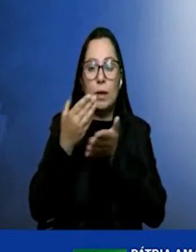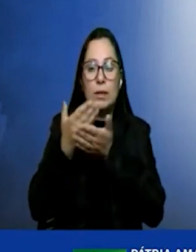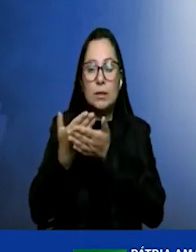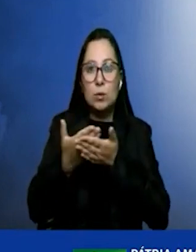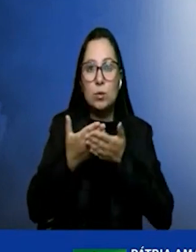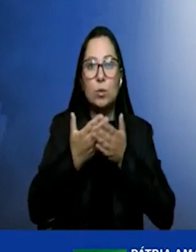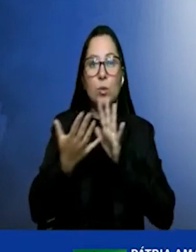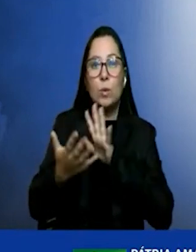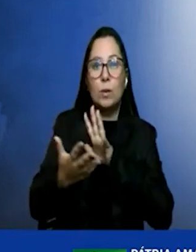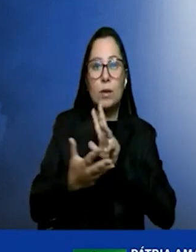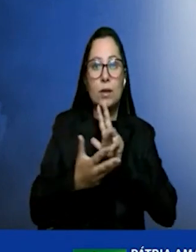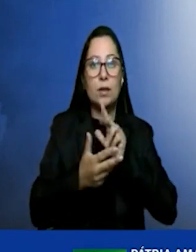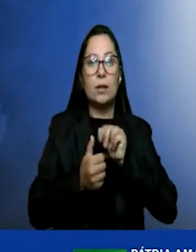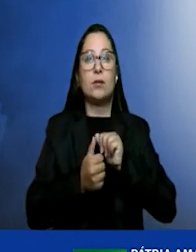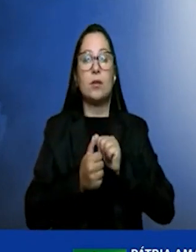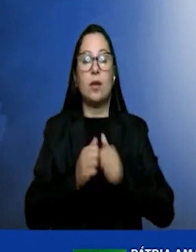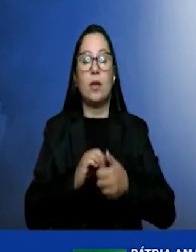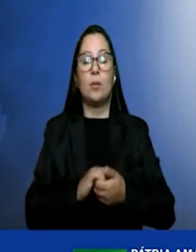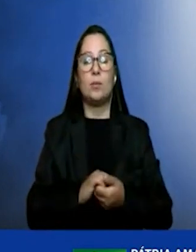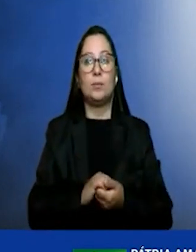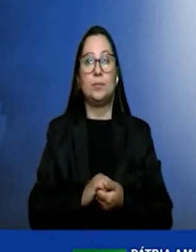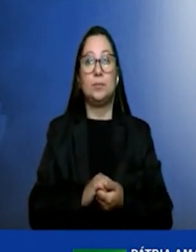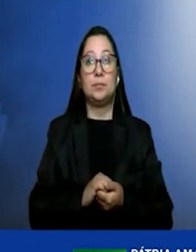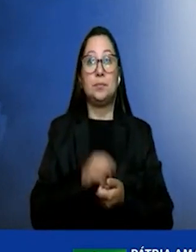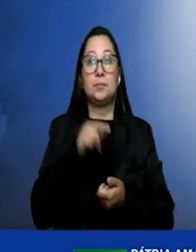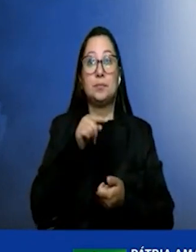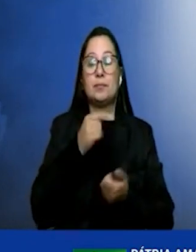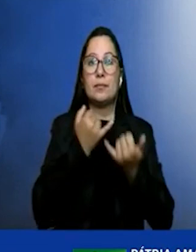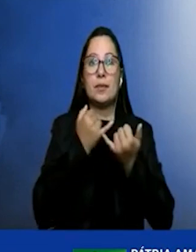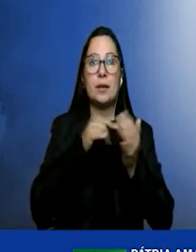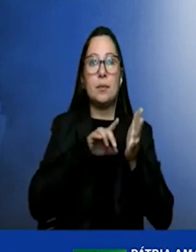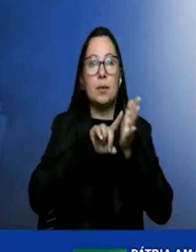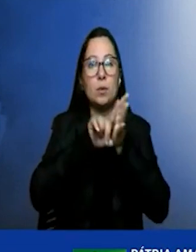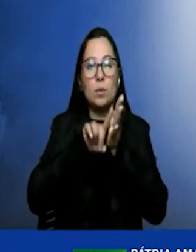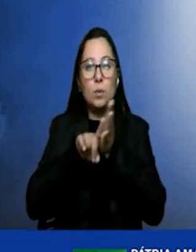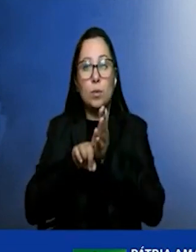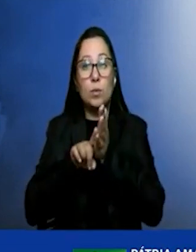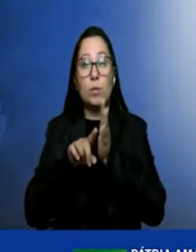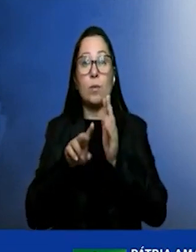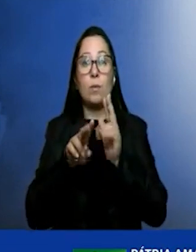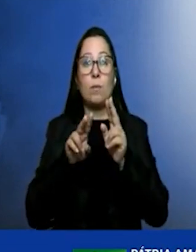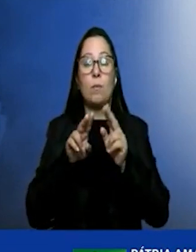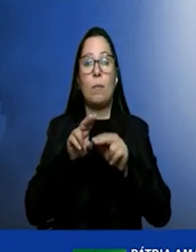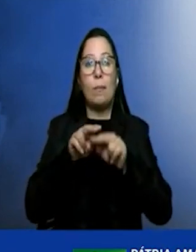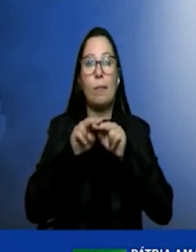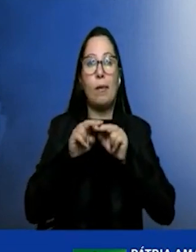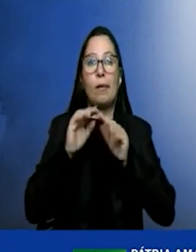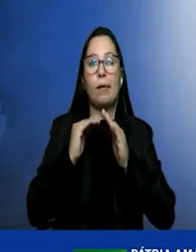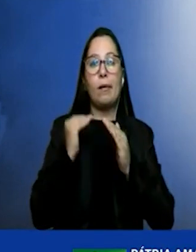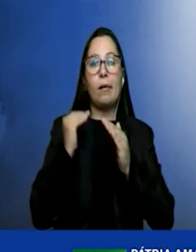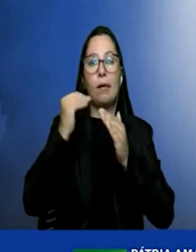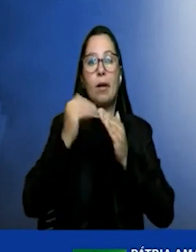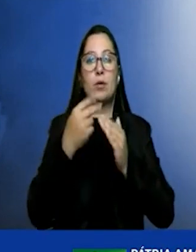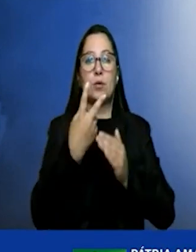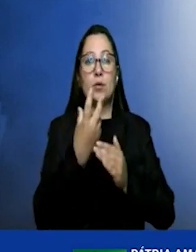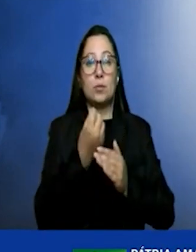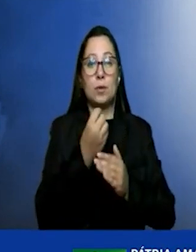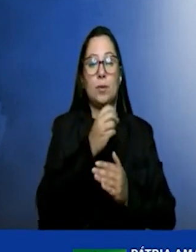isentos. esse estudo da Bloomberg para o horizonte 2030 e para o horizonte 2050